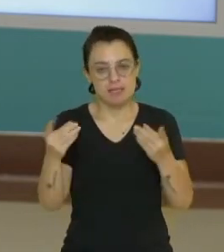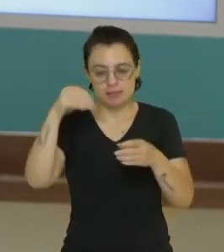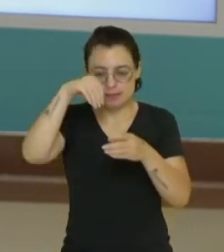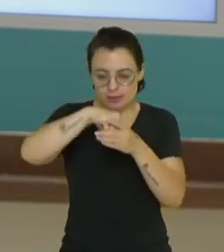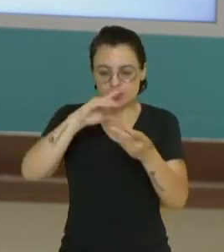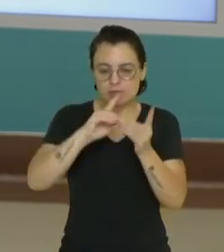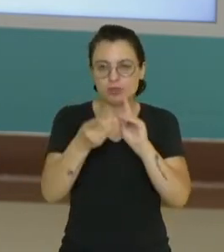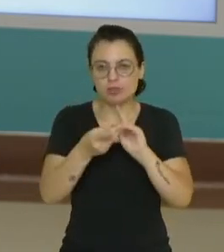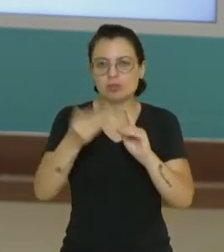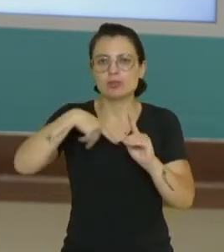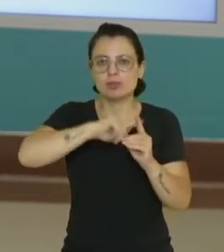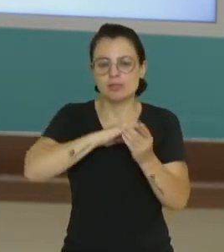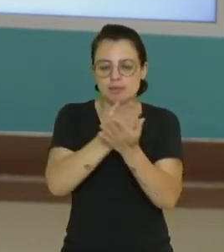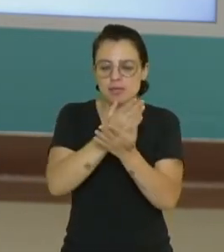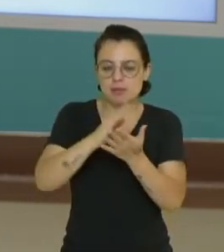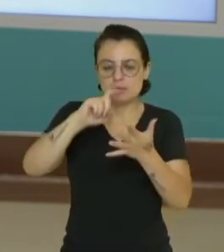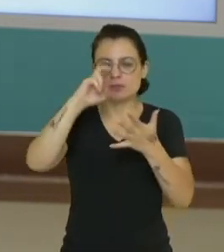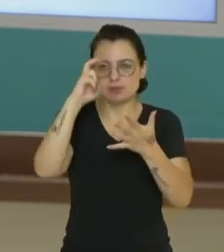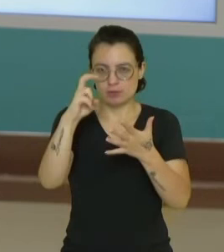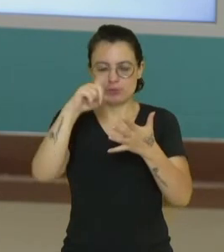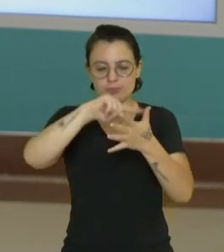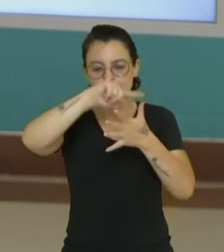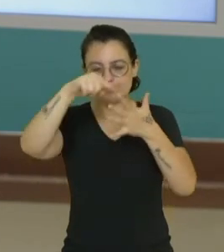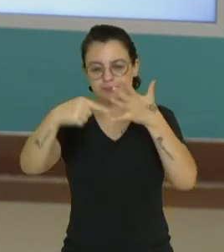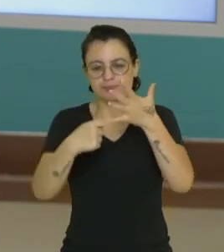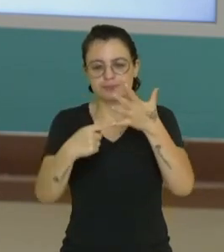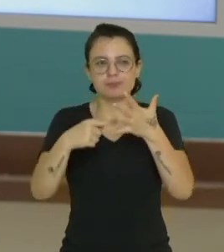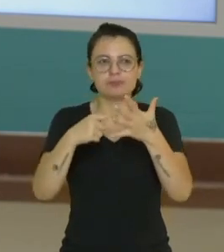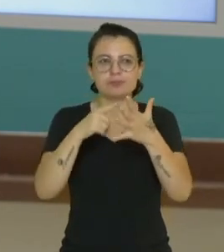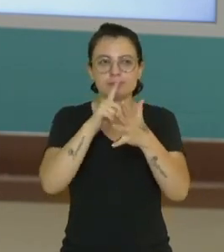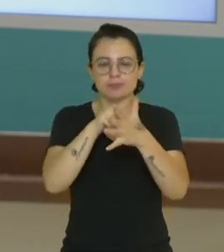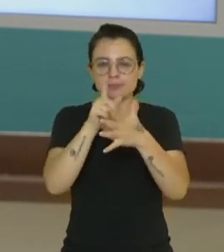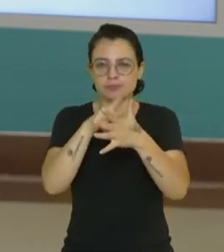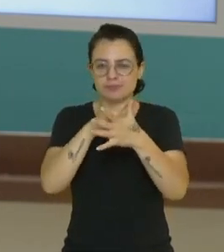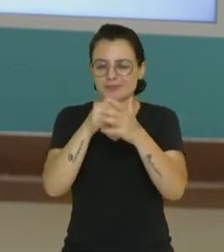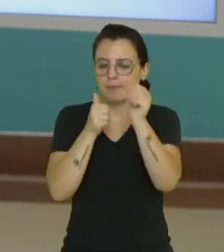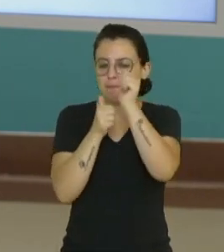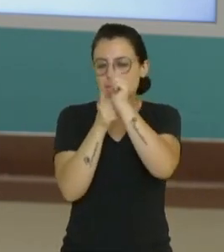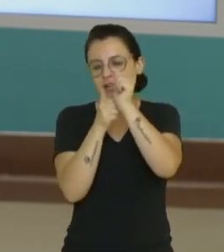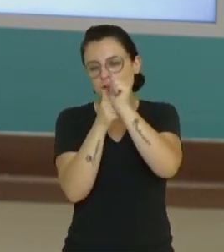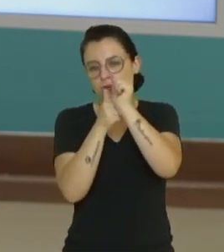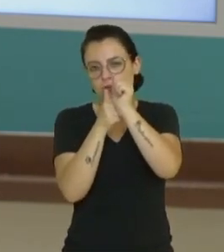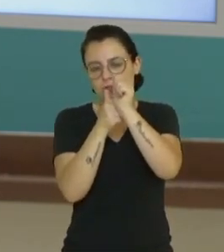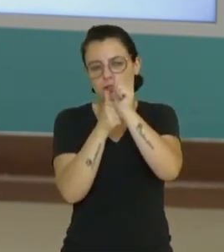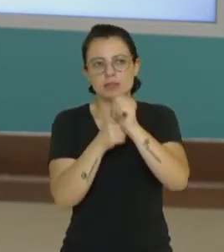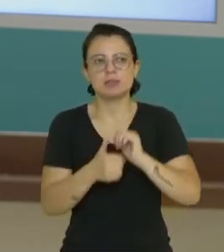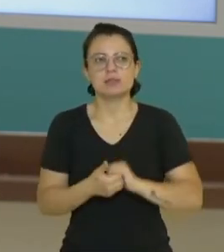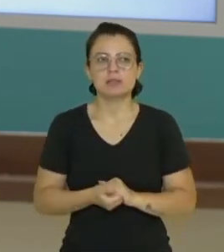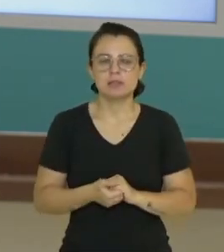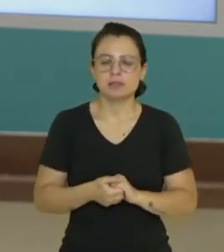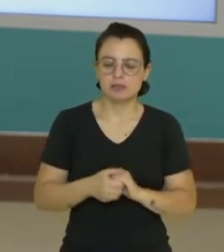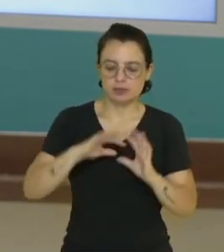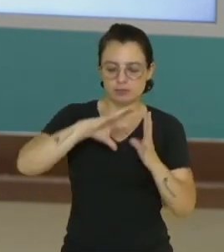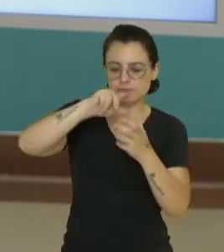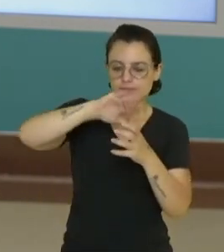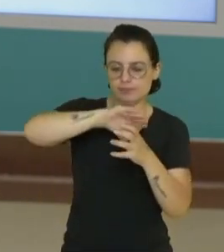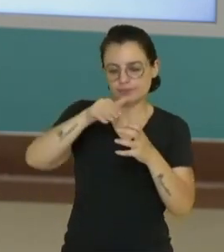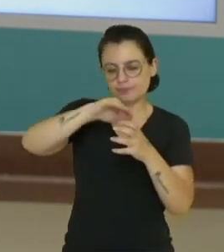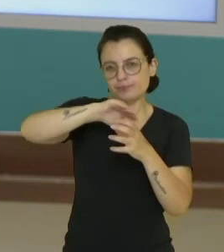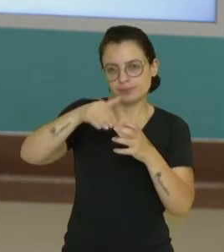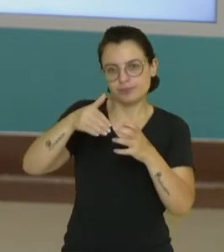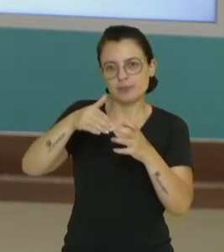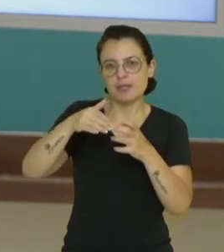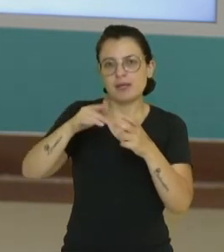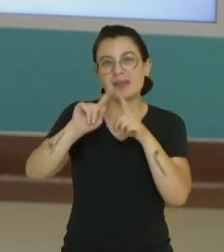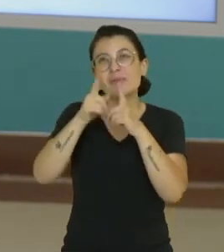atmosfera em cinco camadas. Começando ao nosso entorno, então, nós temos noção onde ela começa, na superfície terrestre. Mas